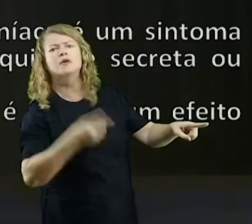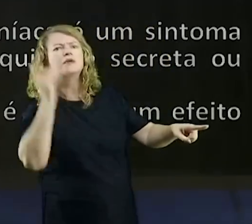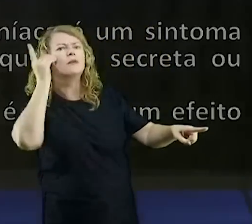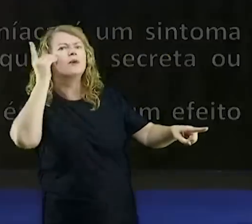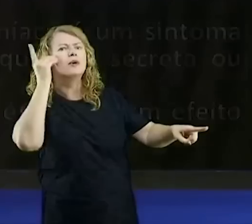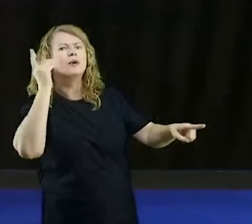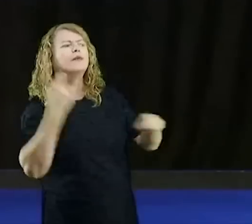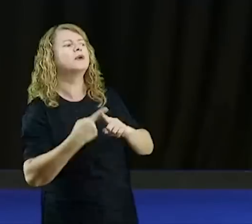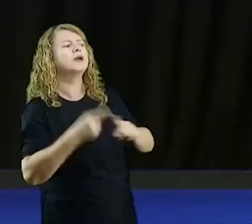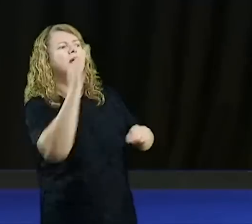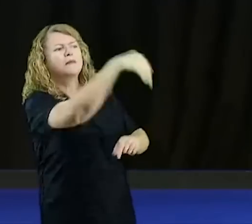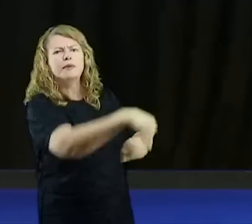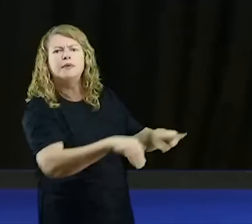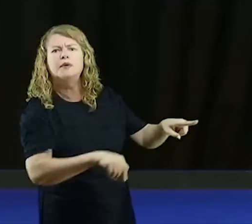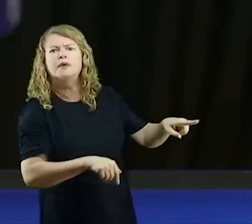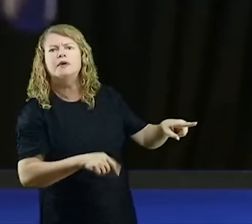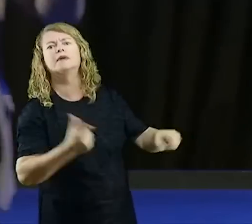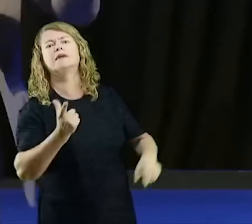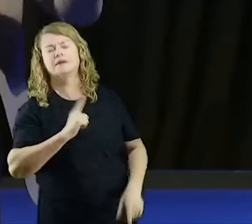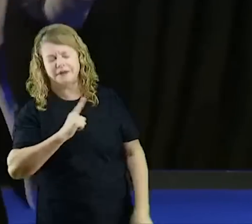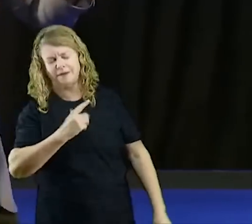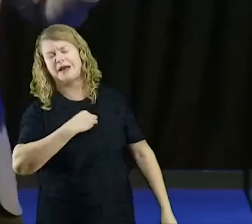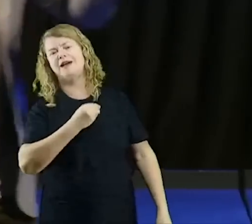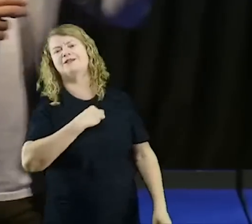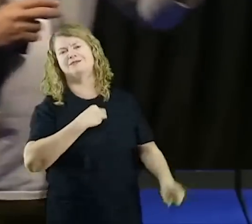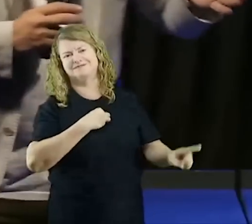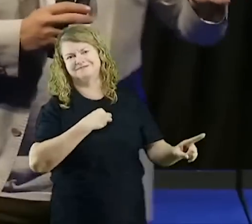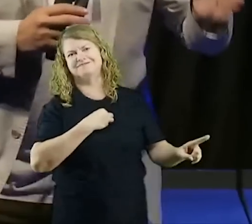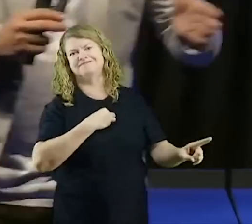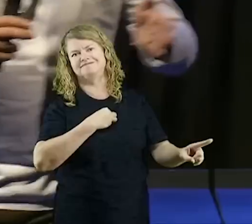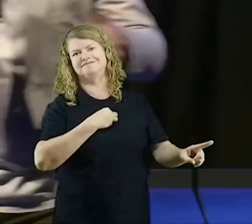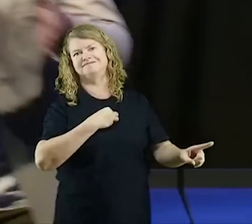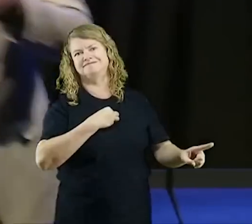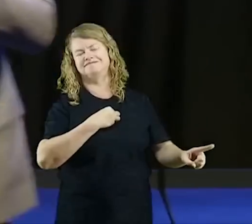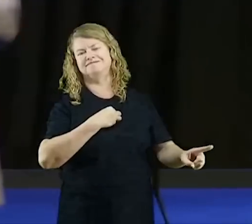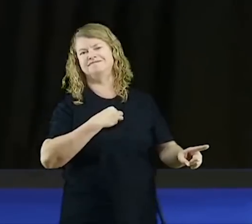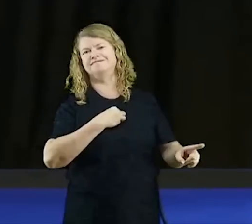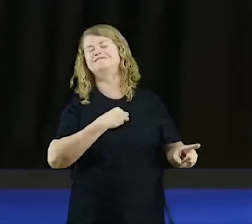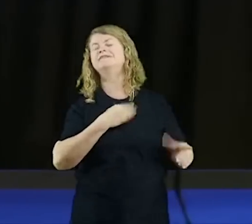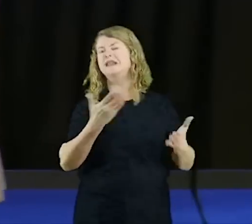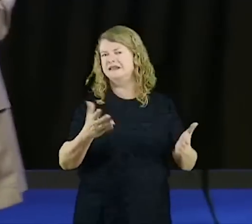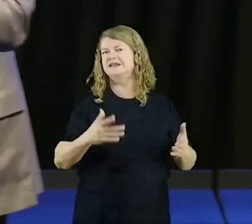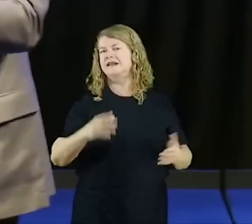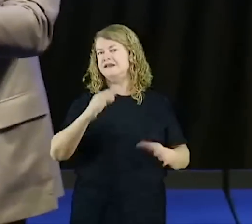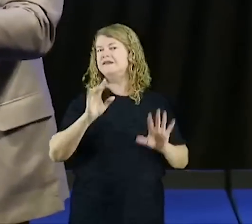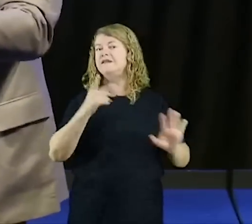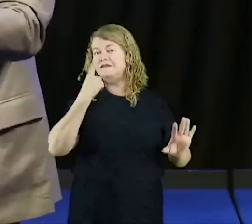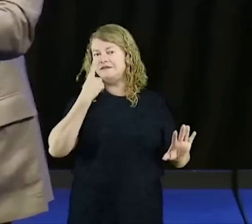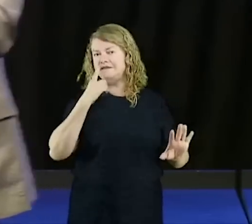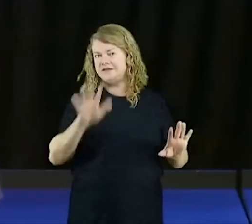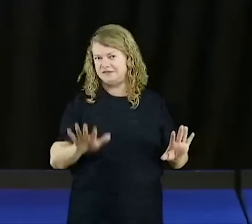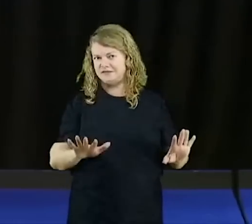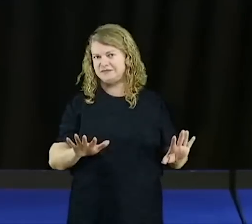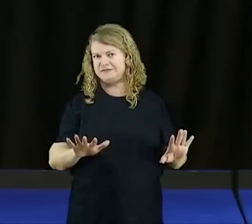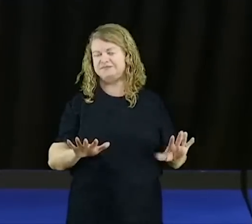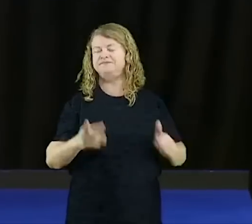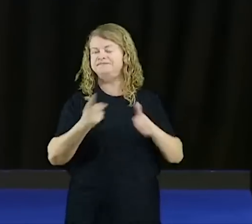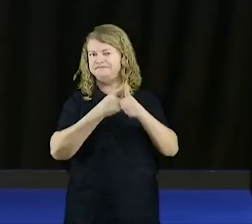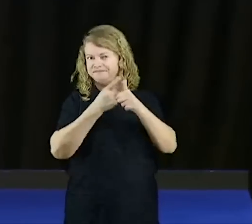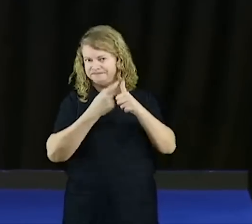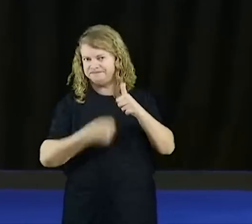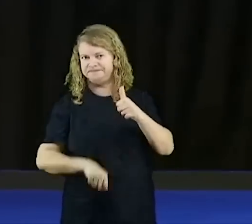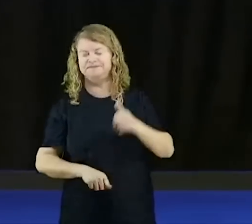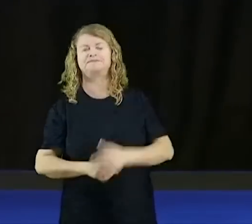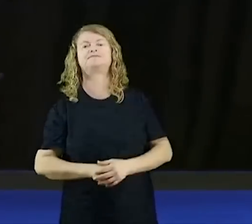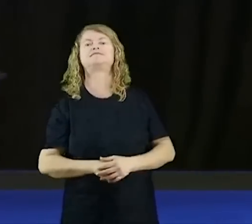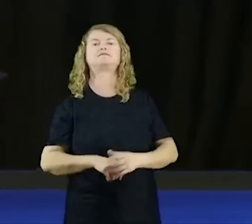Entenderam isso? Esse é o primeiro ponto entre aquilo que a gente chama de costumes e peculiaridades. A única